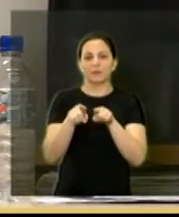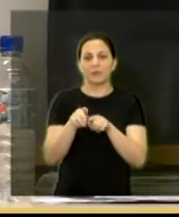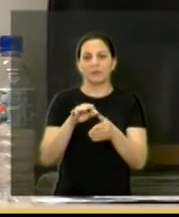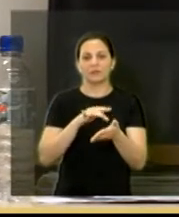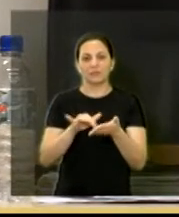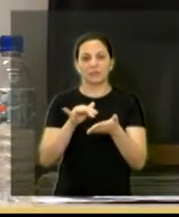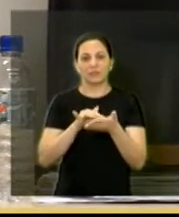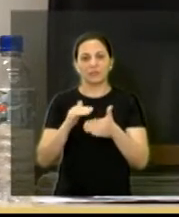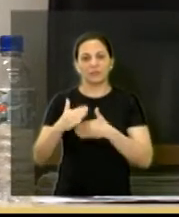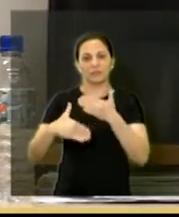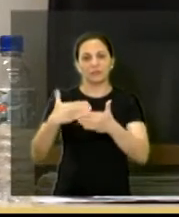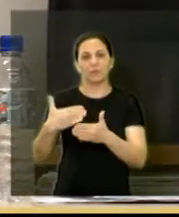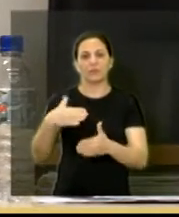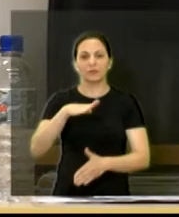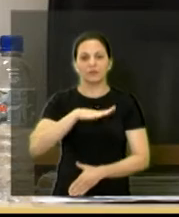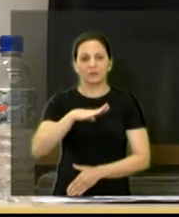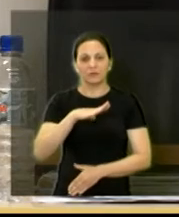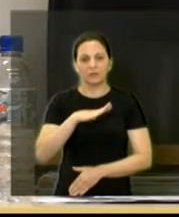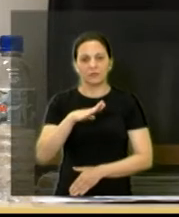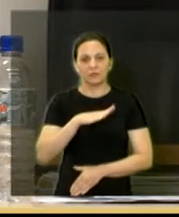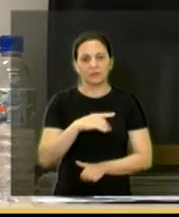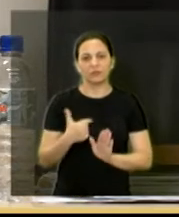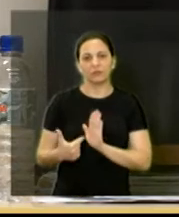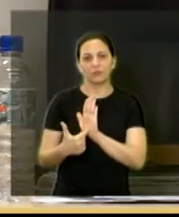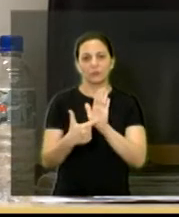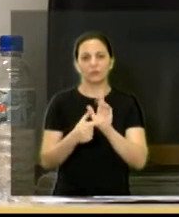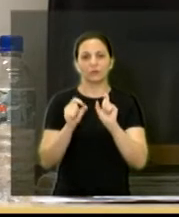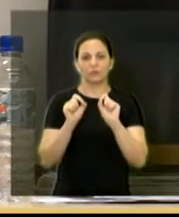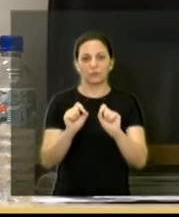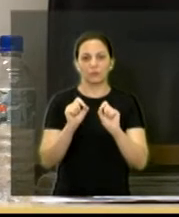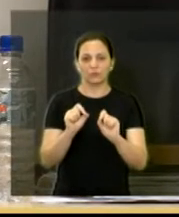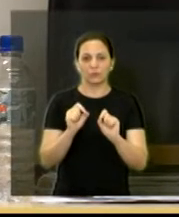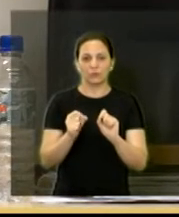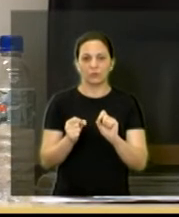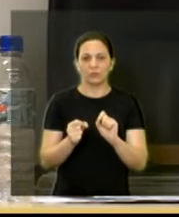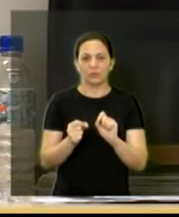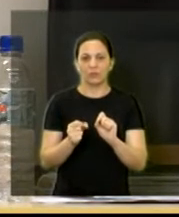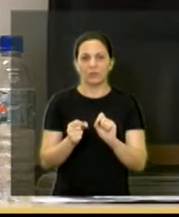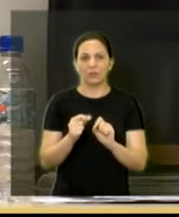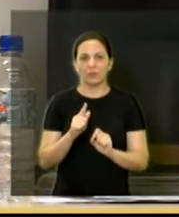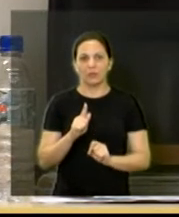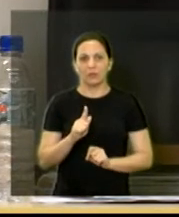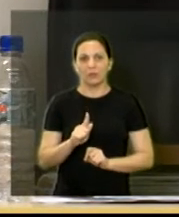Desenvolvimento Urbano. Aqui está... É o Gustavo mesmo que vai falar.